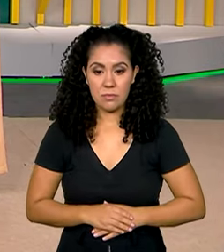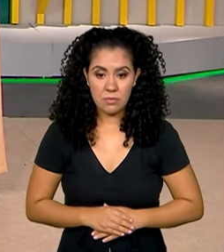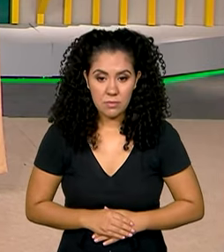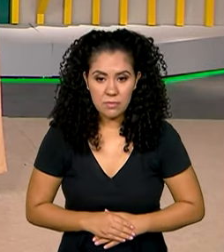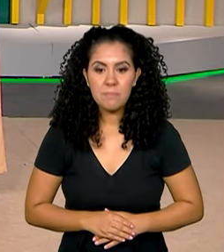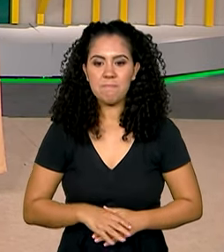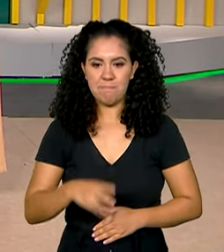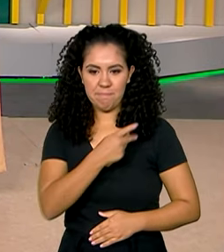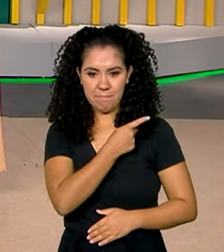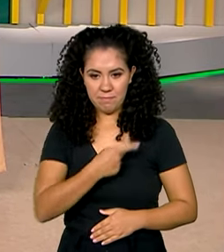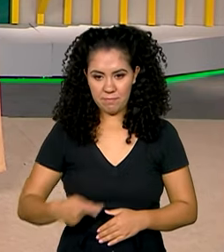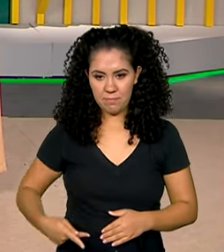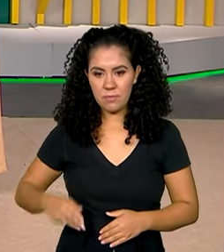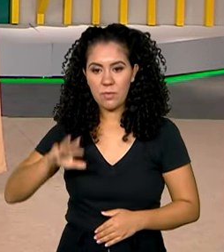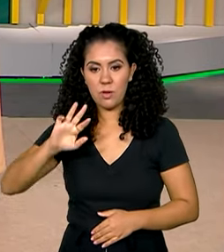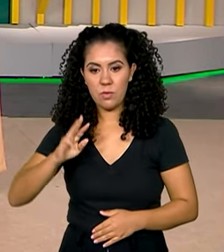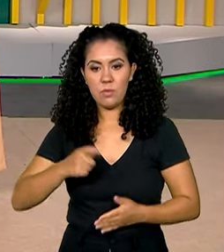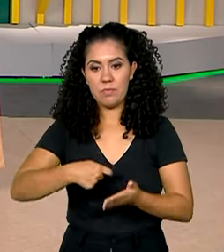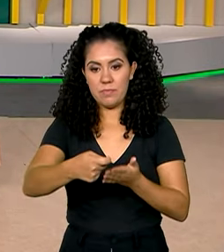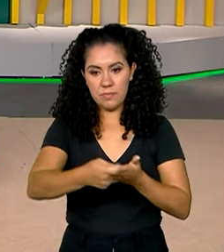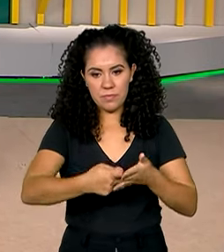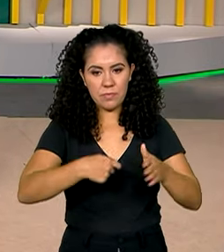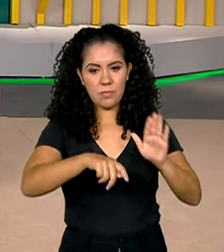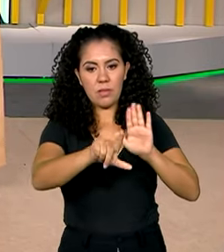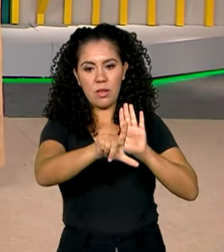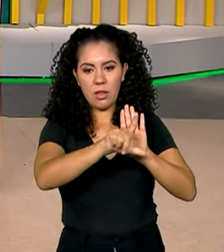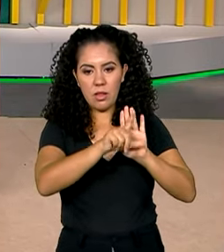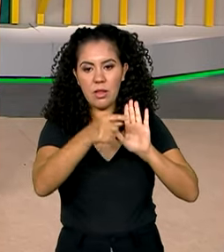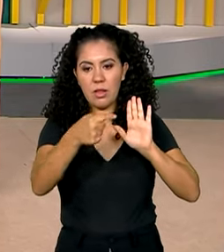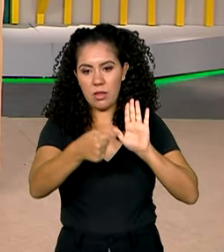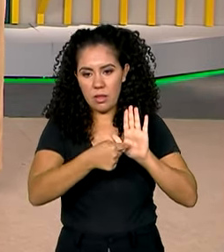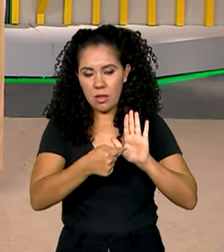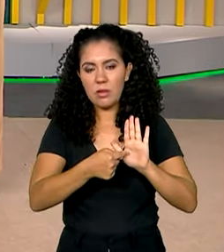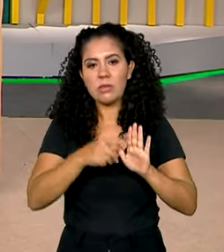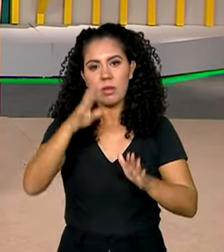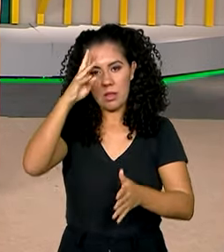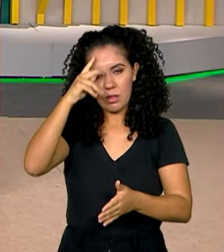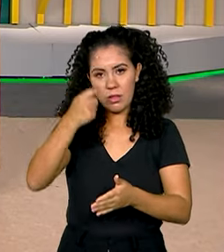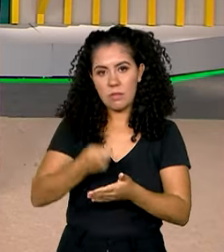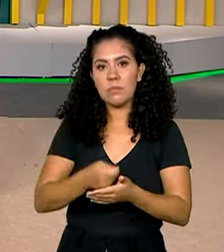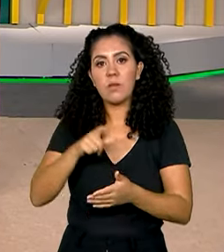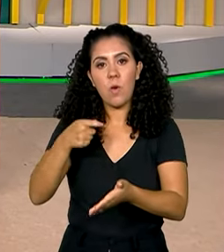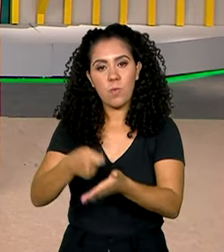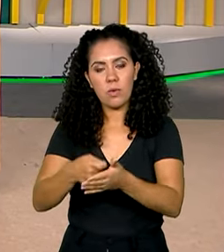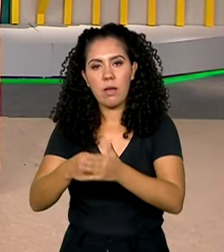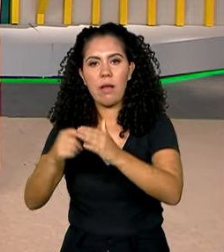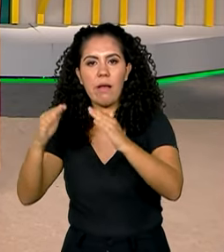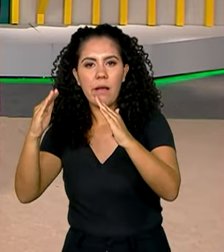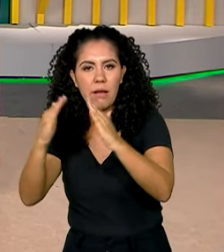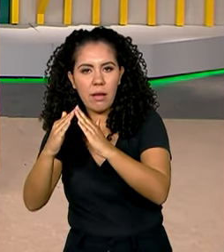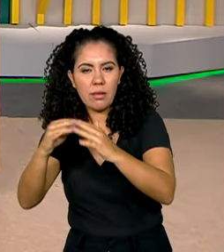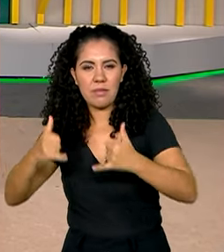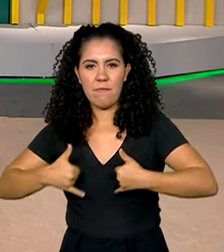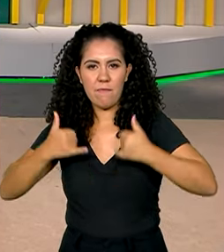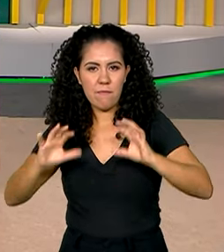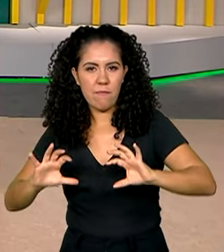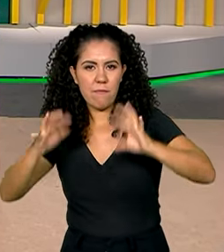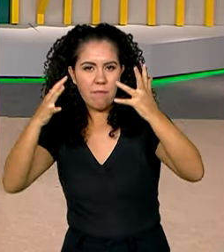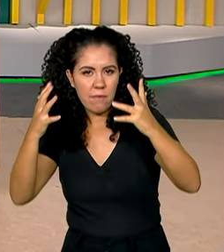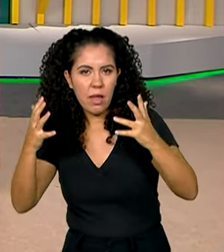O presidente Lula sancionou uma lei que determina que casas noturnas, casas de espetáculos e boates